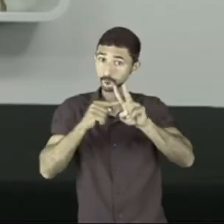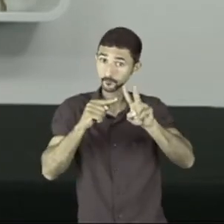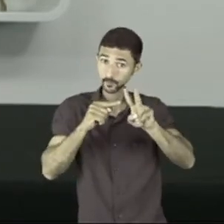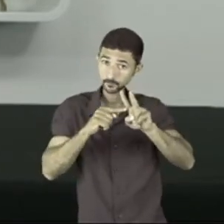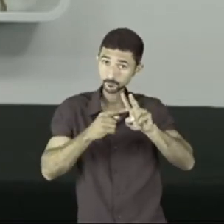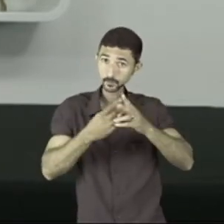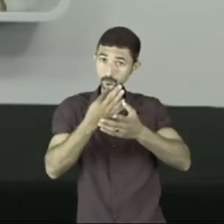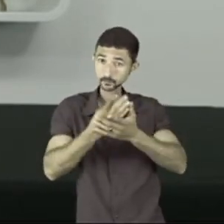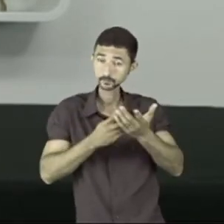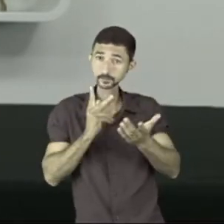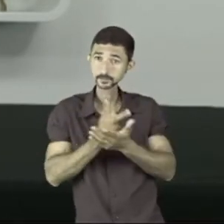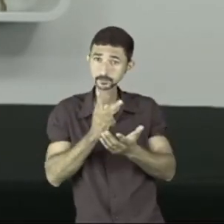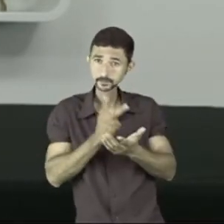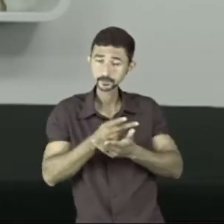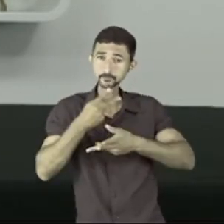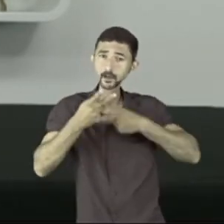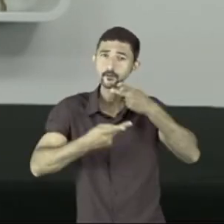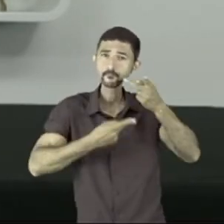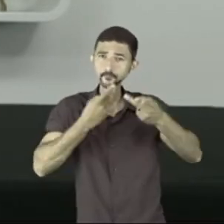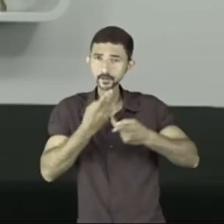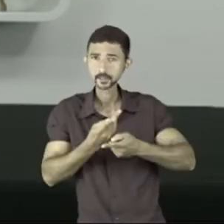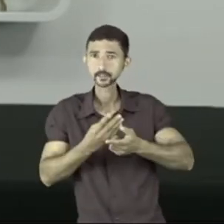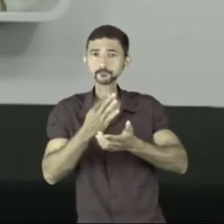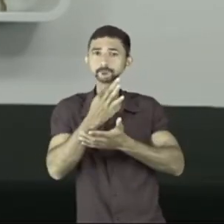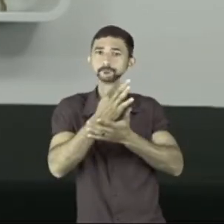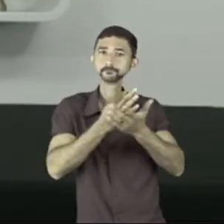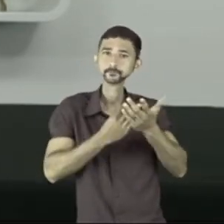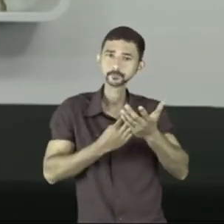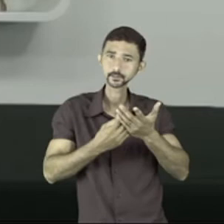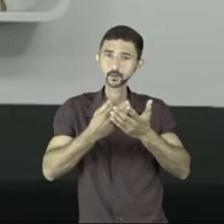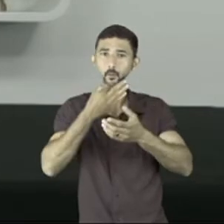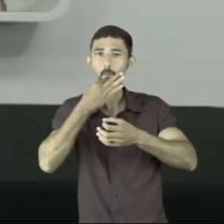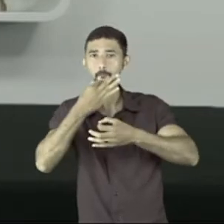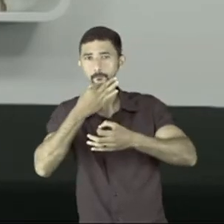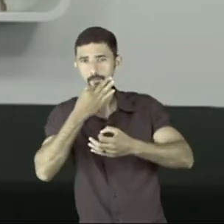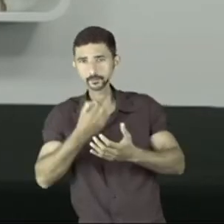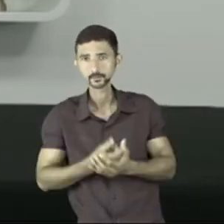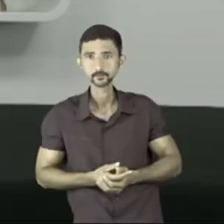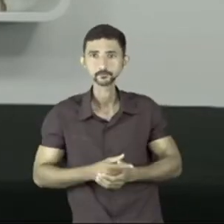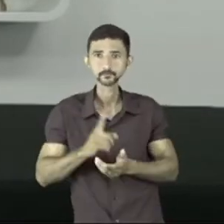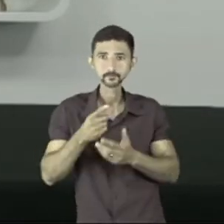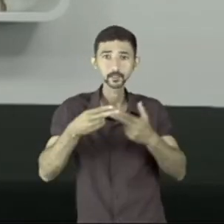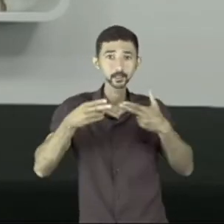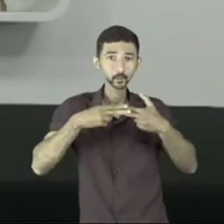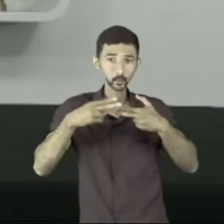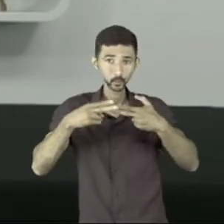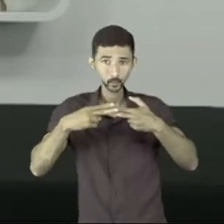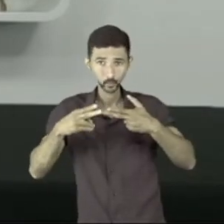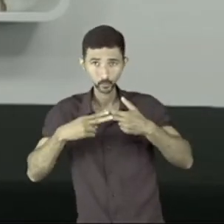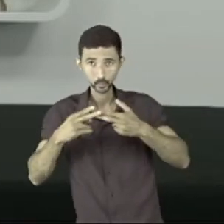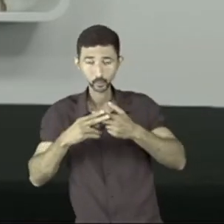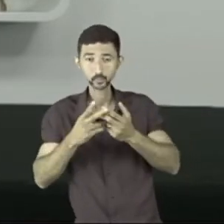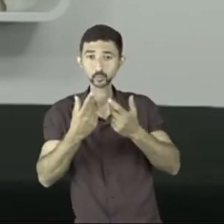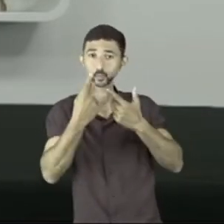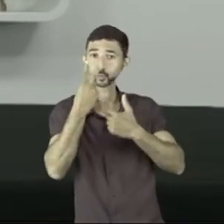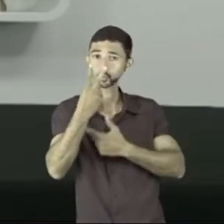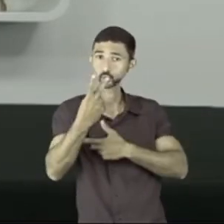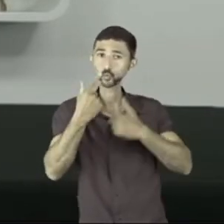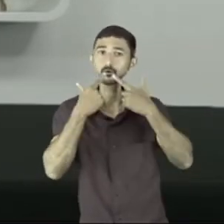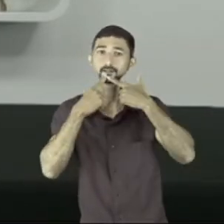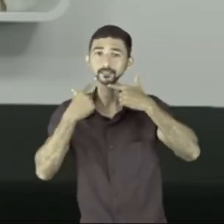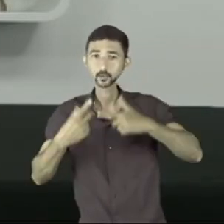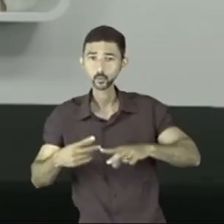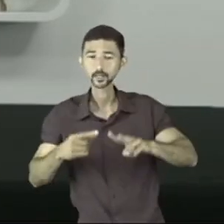Lembra que o tempo inteiro nós temos falado do texto opinativo, que ele se utiliza de duas linguagens,